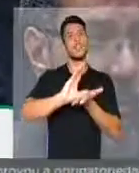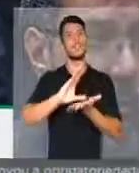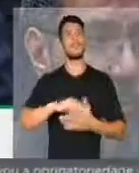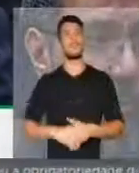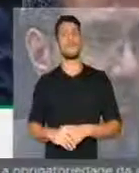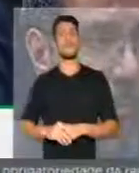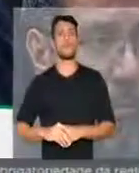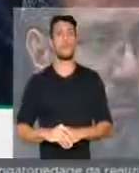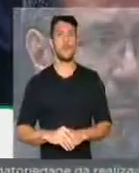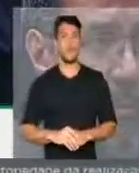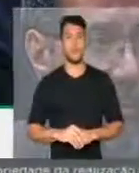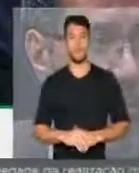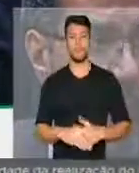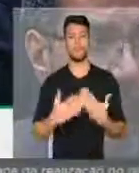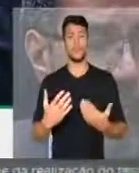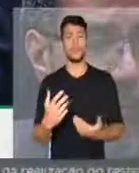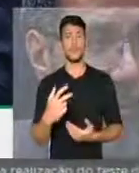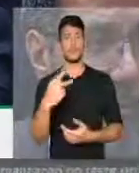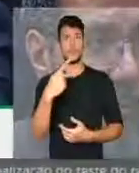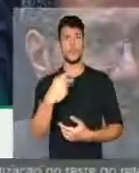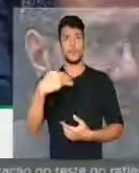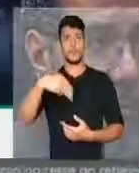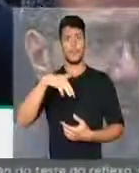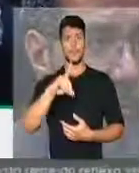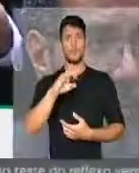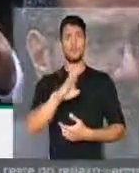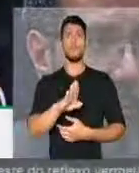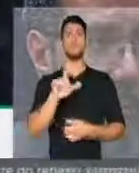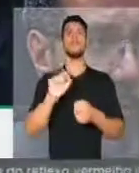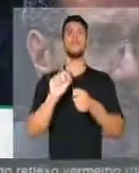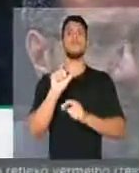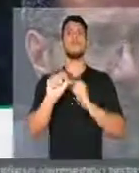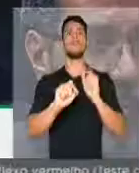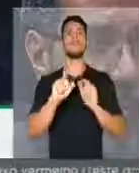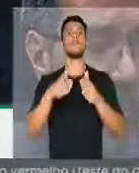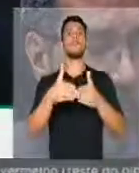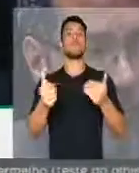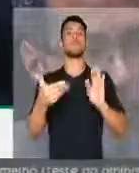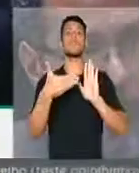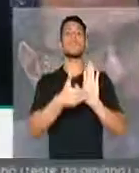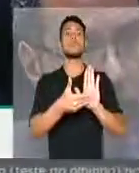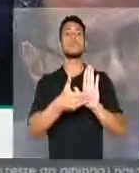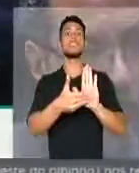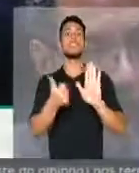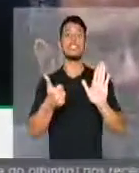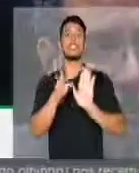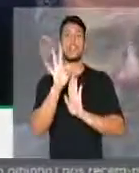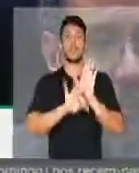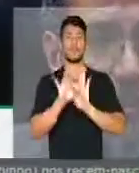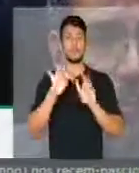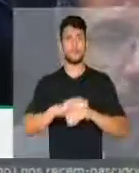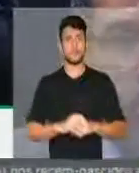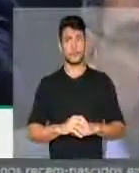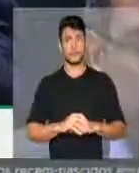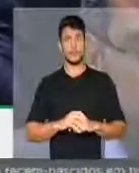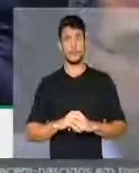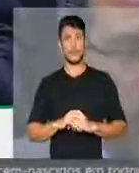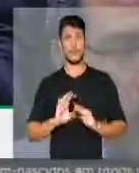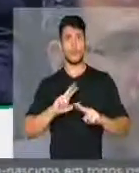gerenciamento. O que o PMDB faz? Pede a supressão do texto. O Partido Democrático aí,